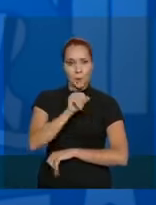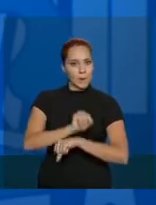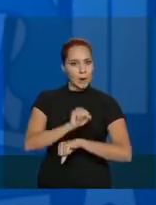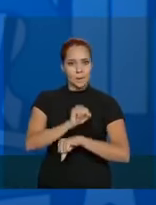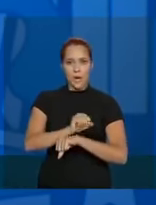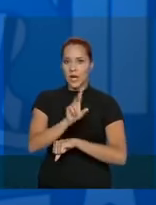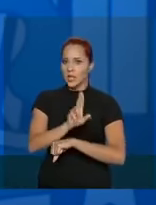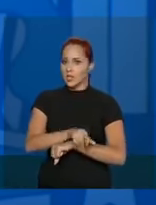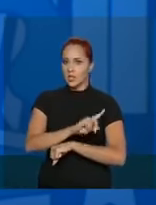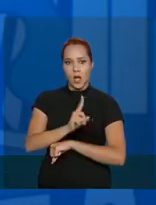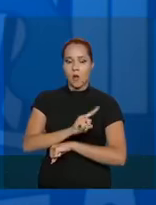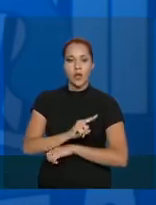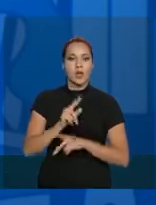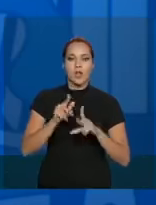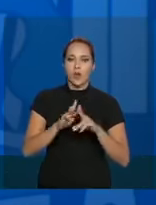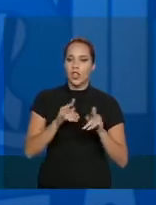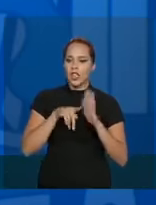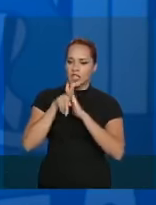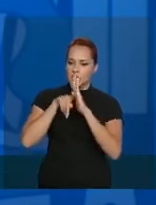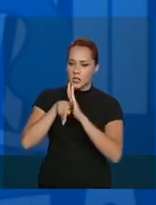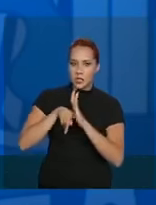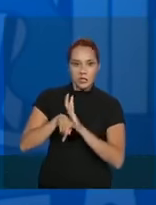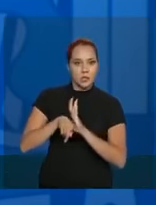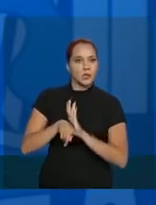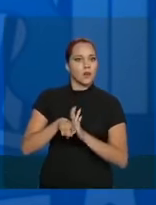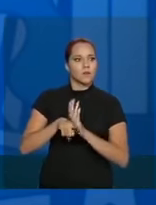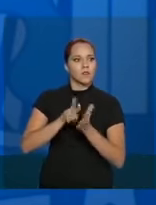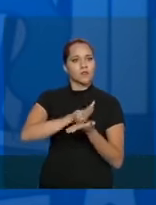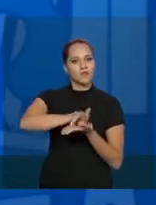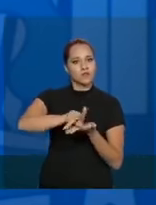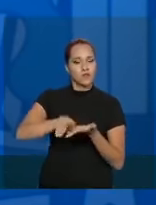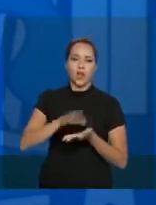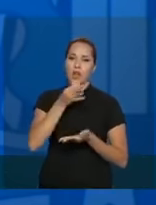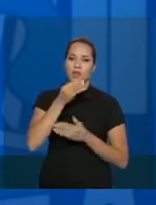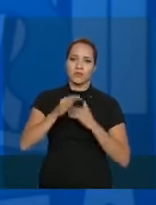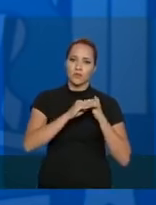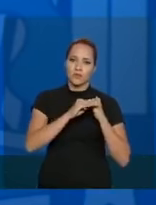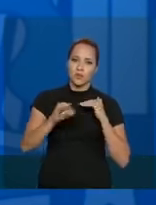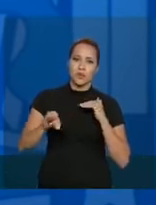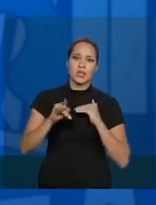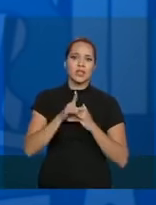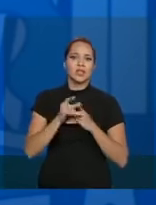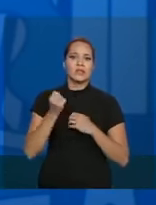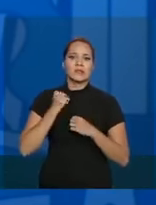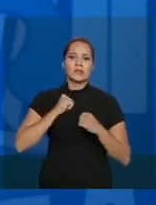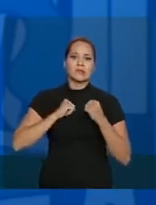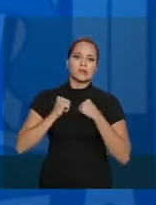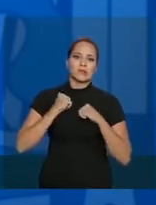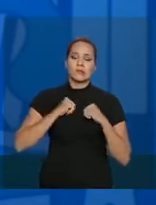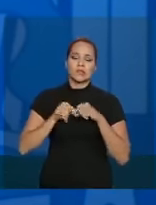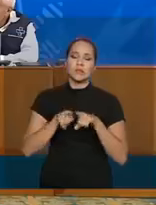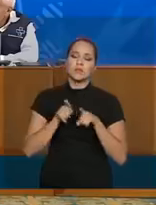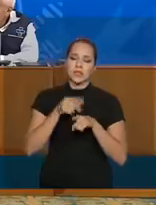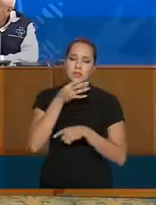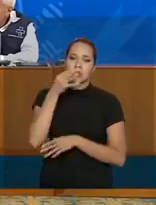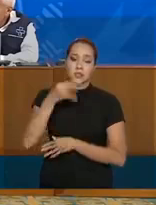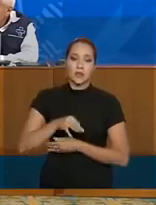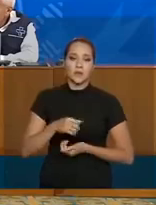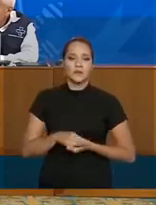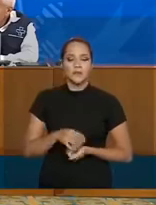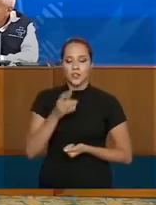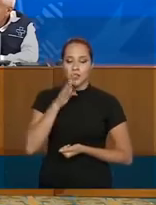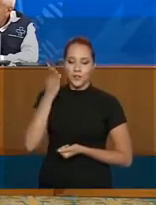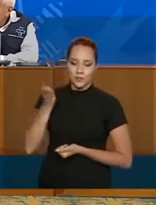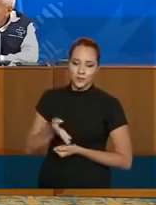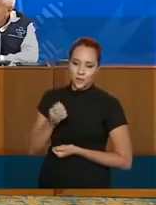fazer uma usina de exames. Eu acho que ela vai ser mais linear. Isso me incomoda também, você está certo nesse ponto. Mas acho que o Wanderson